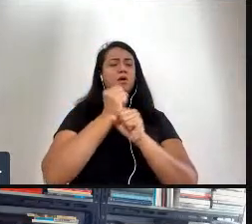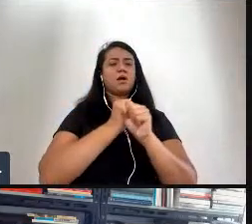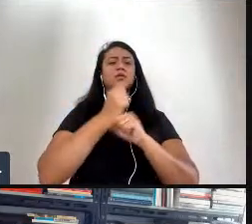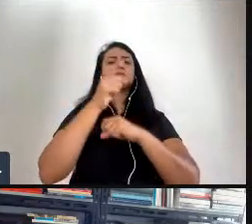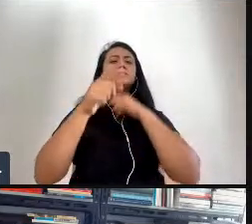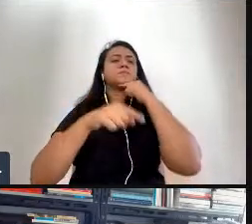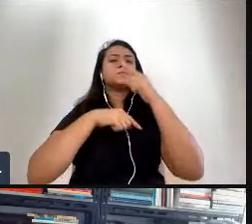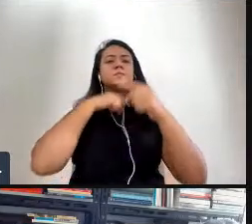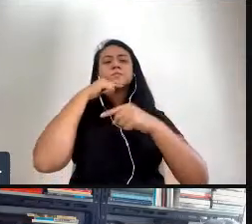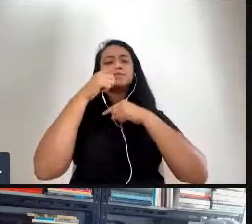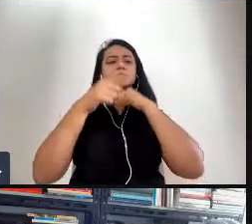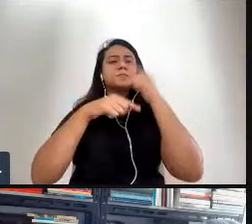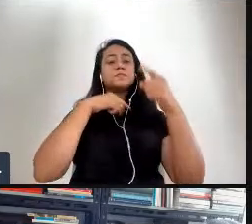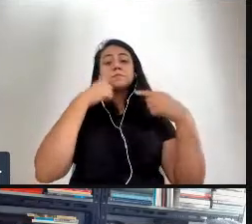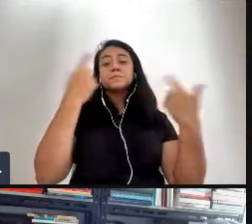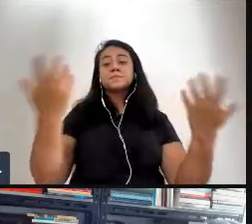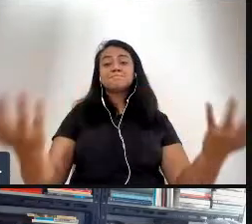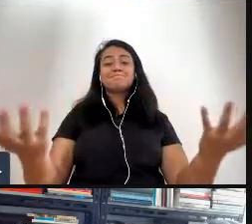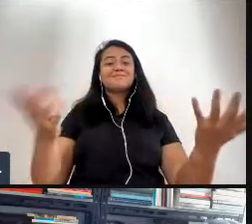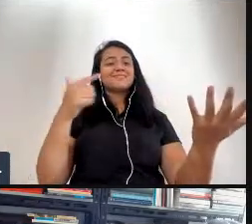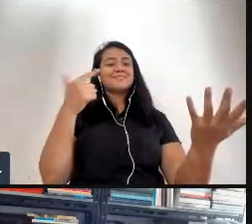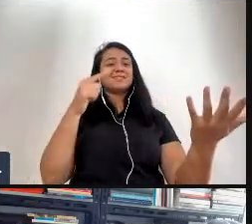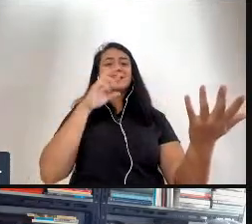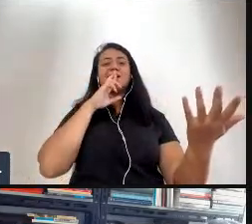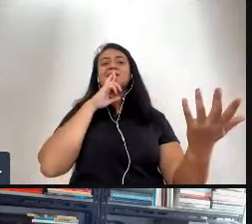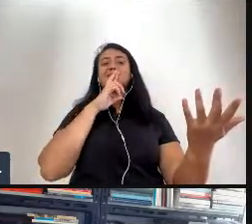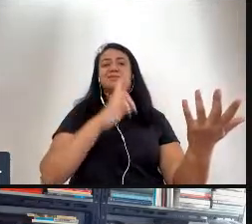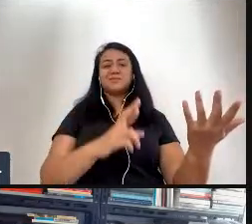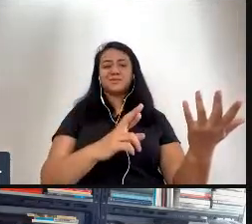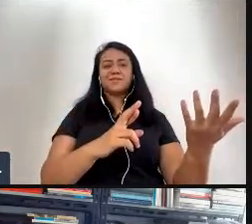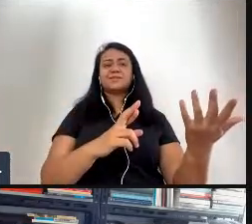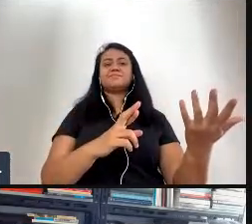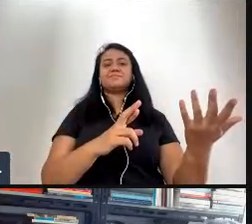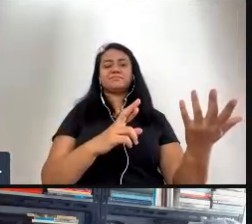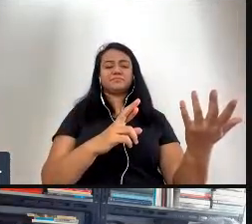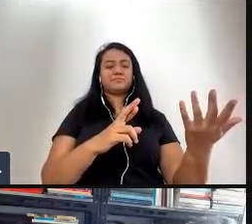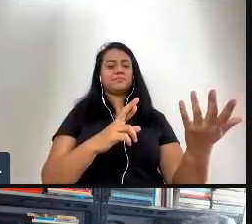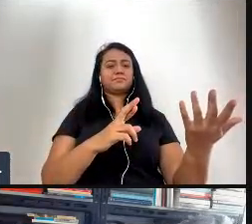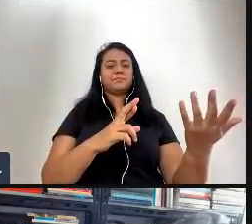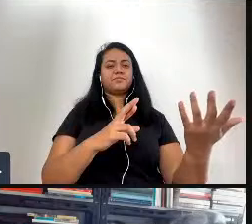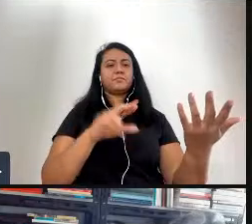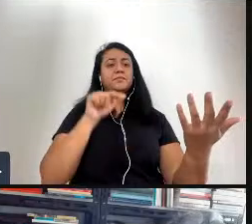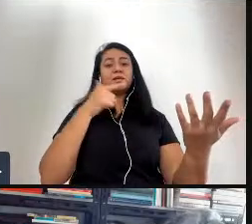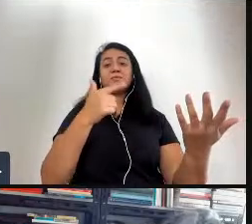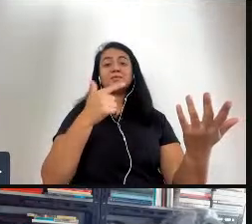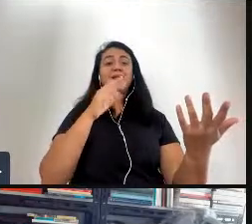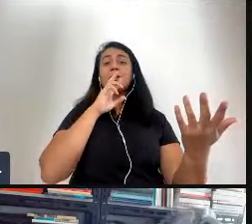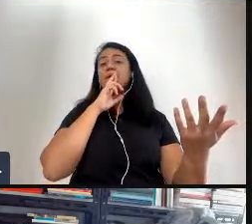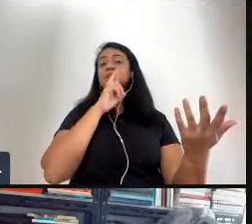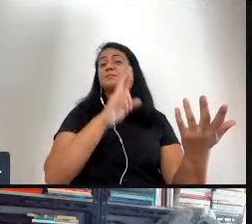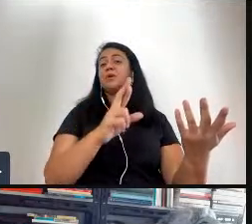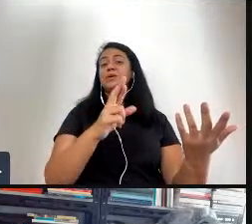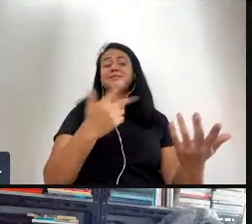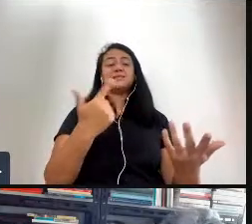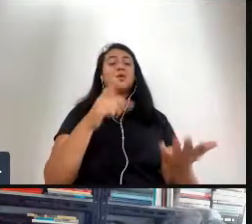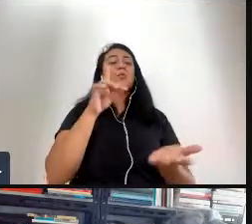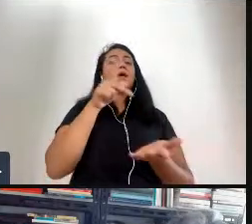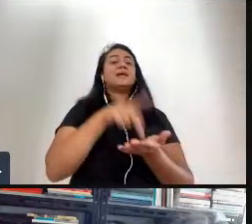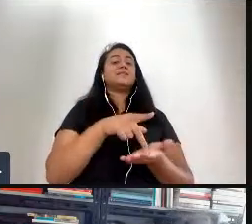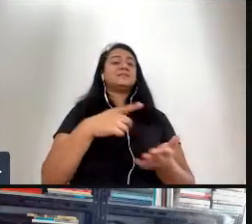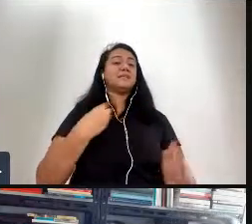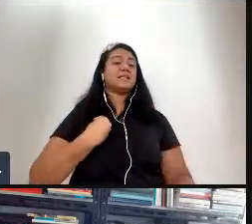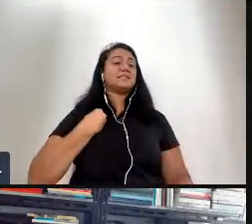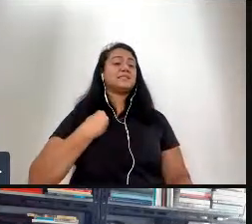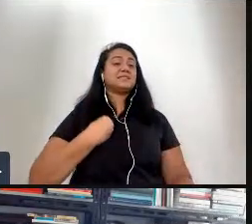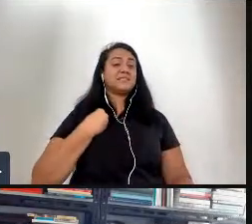e eu não tenho uma resposta eu acho que a resposta para a sua pergunta é uma resposta que não existe assim porque é